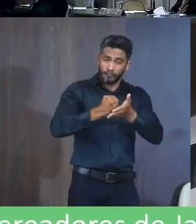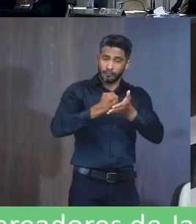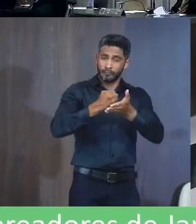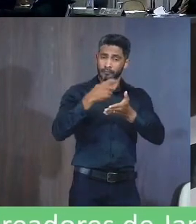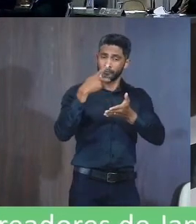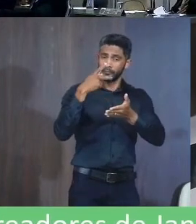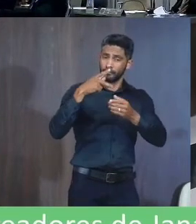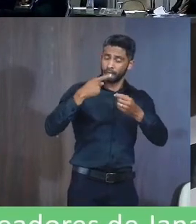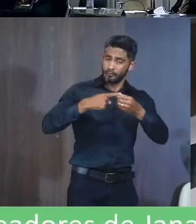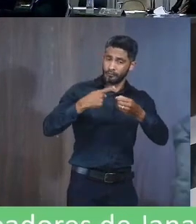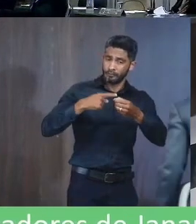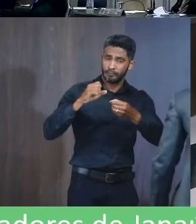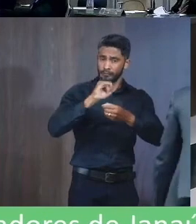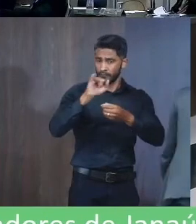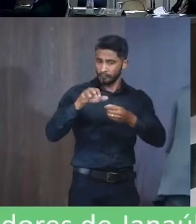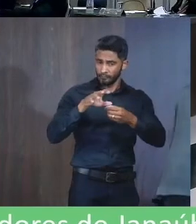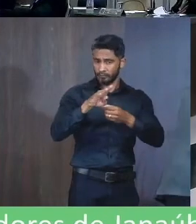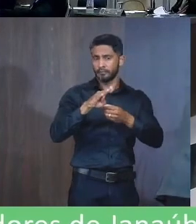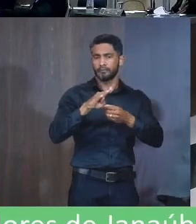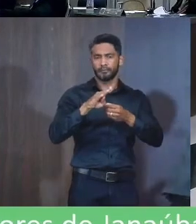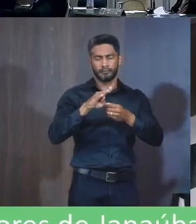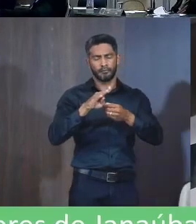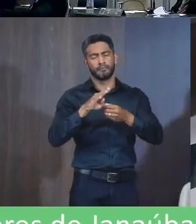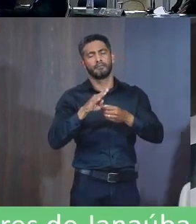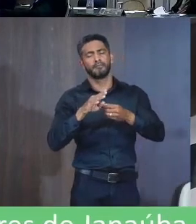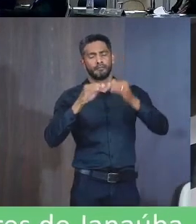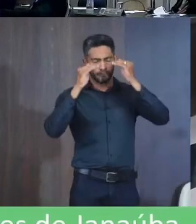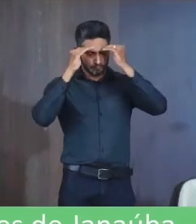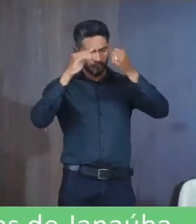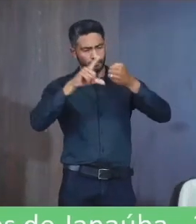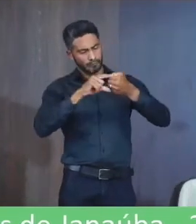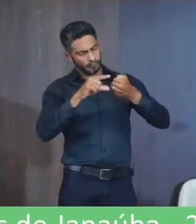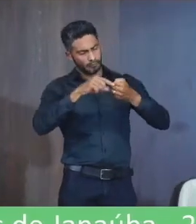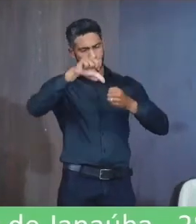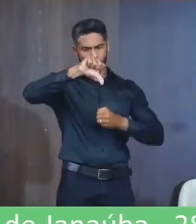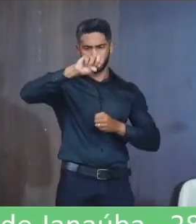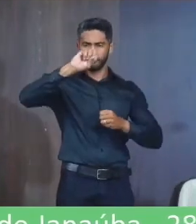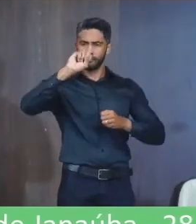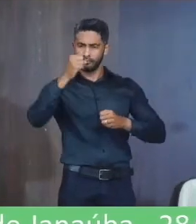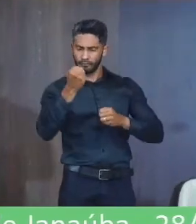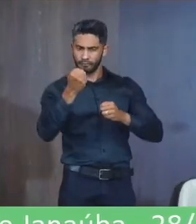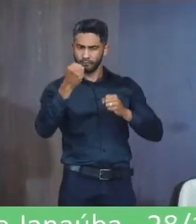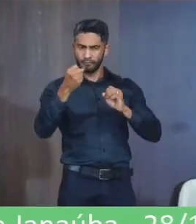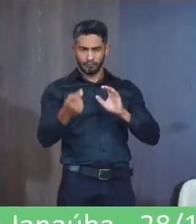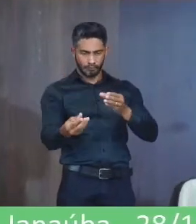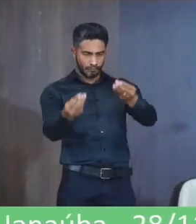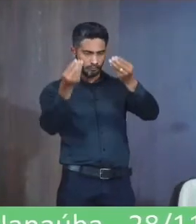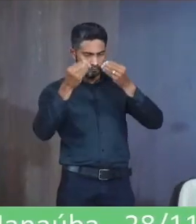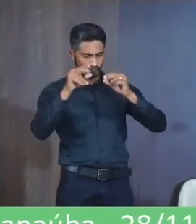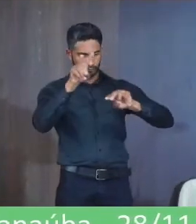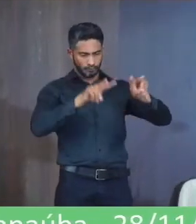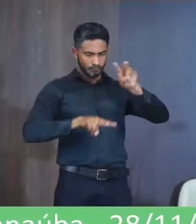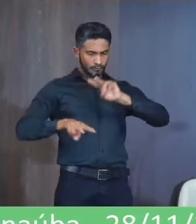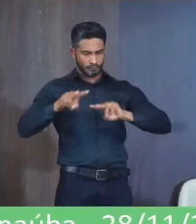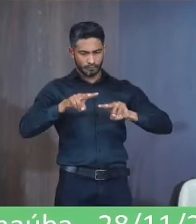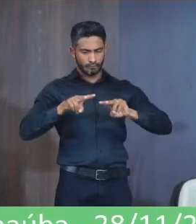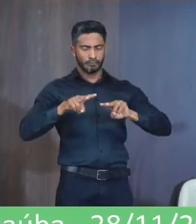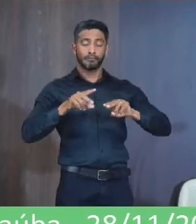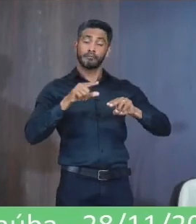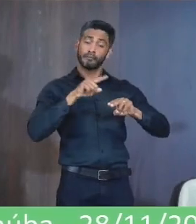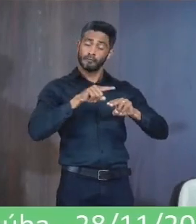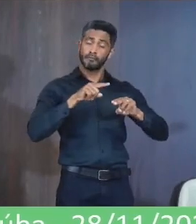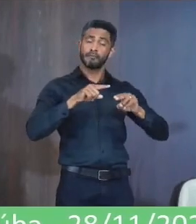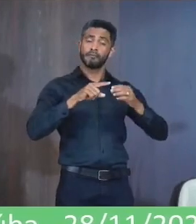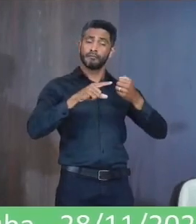município de Janaúba Em atendimento Ao artigo 98 Do regimento interno Desta casa Veio o projeto Para análise Fundamentação